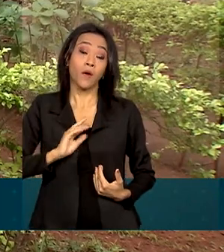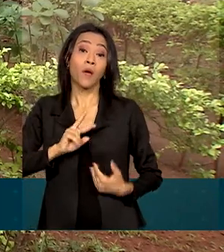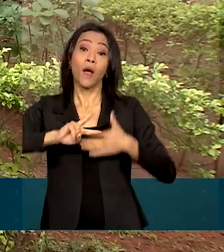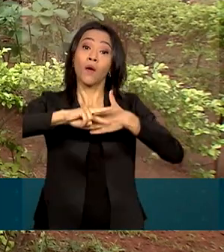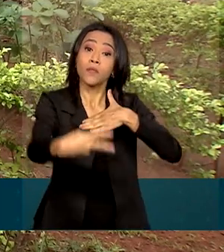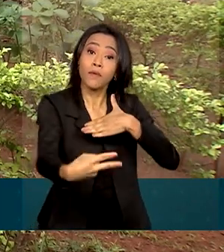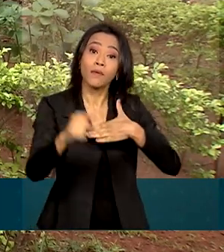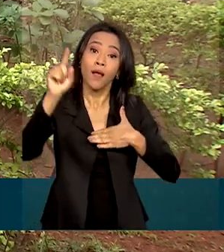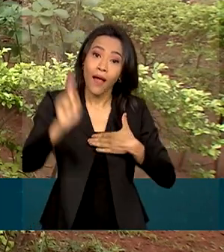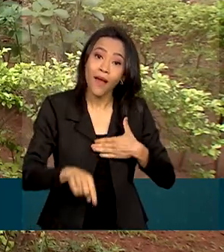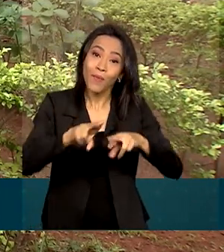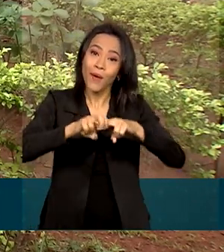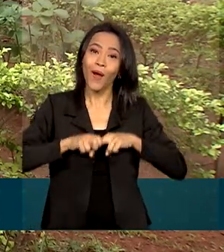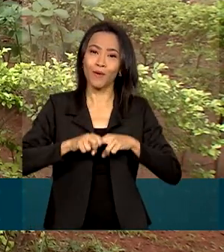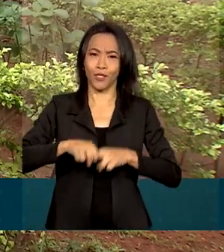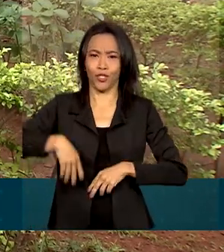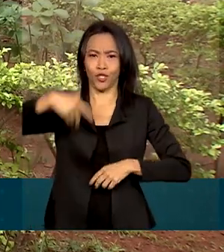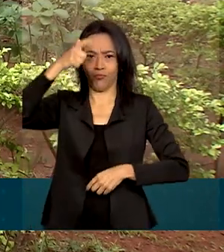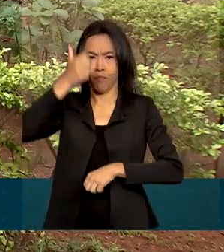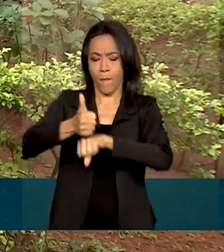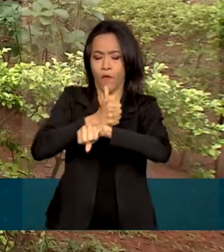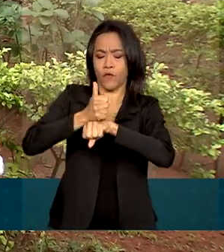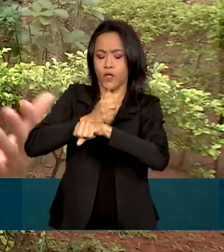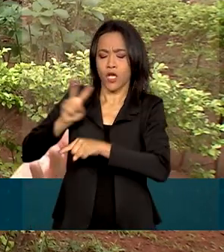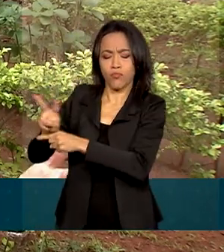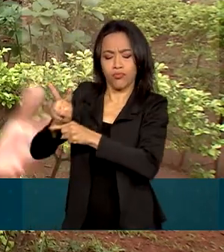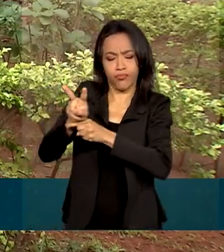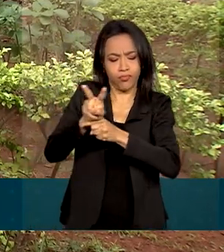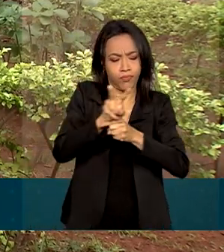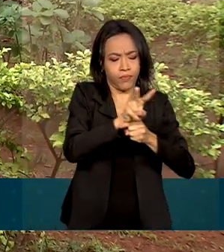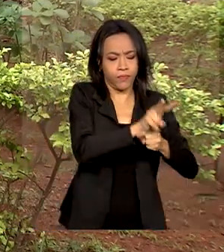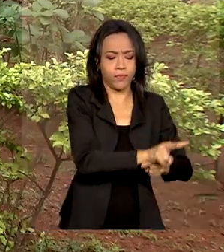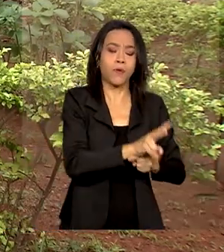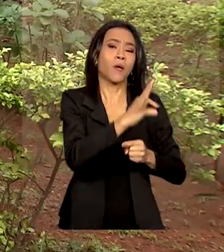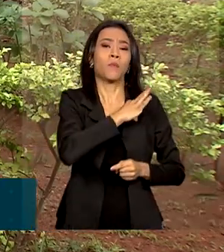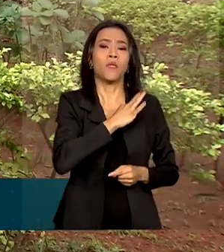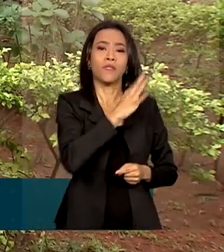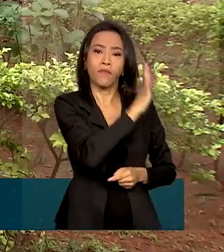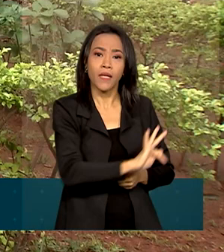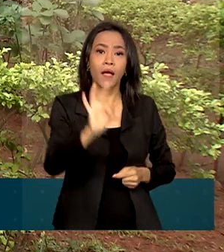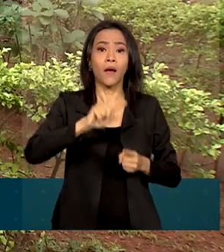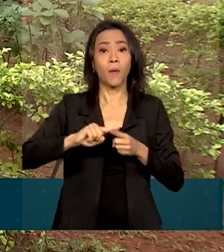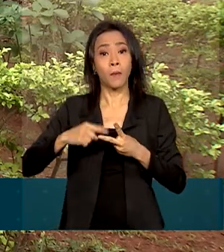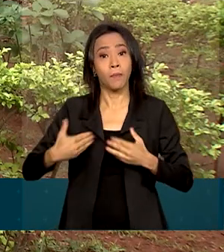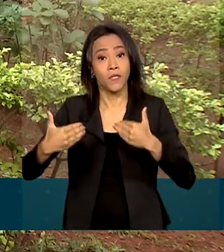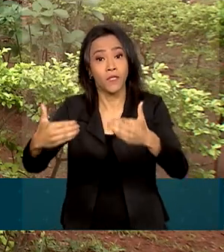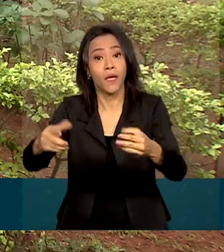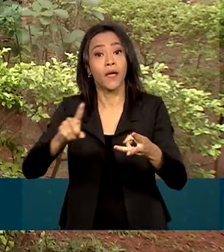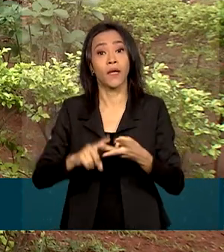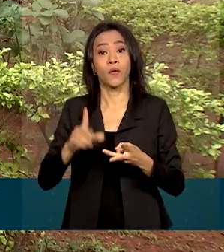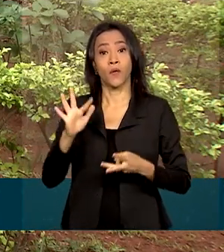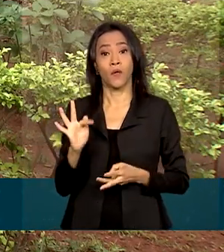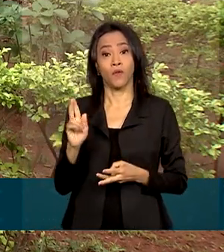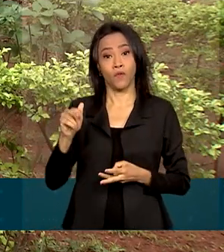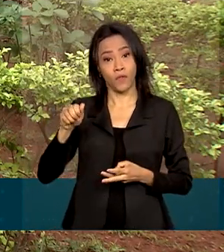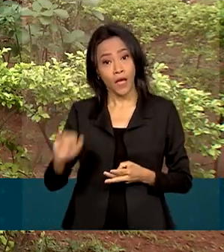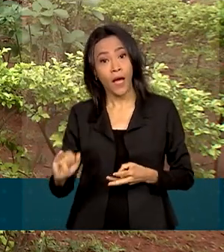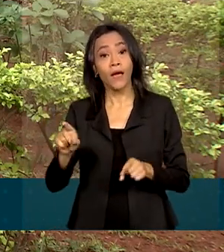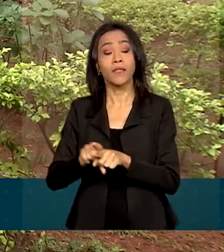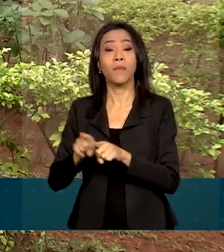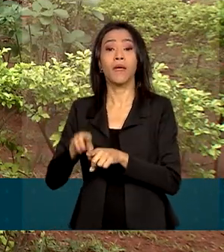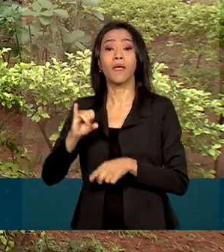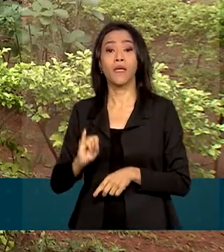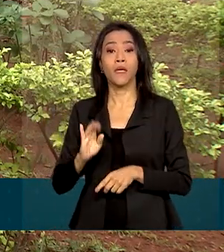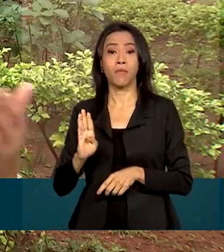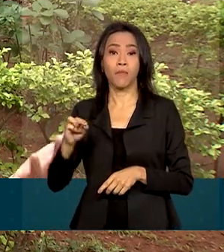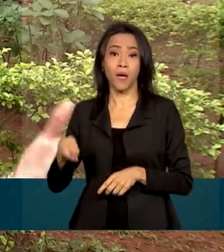da Operação Guardiões do Bioma, que envolve ministérios, Polícia Federal, FUNAI e órgãos de fiscalização, como IBAMA e